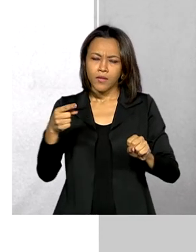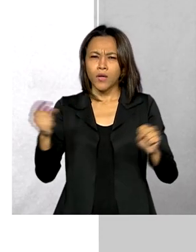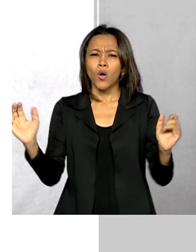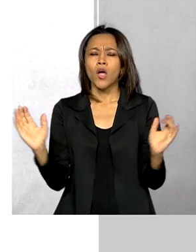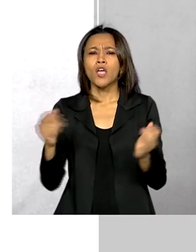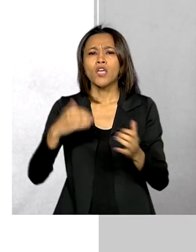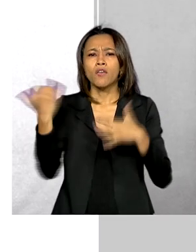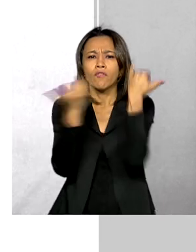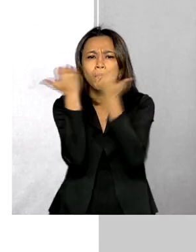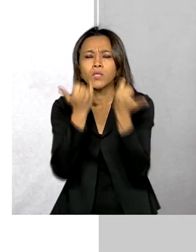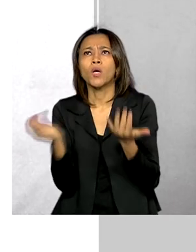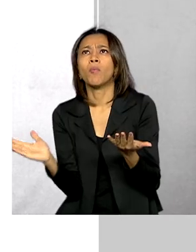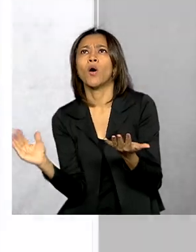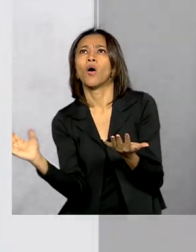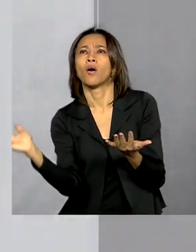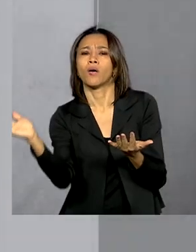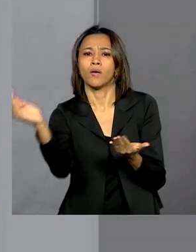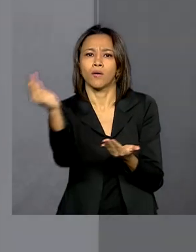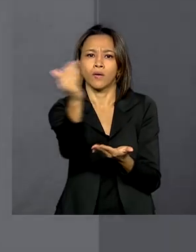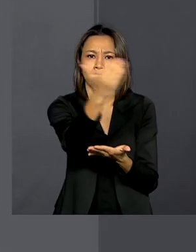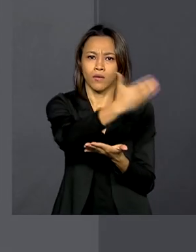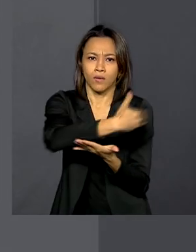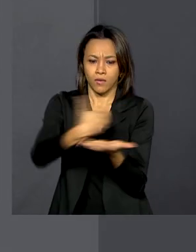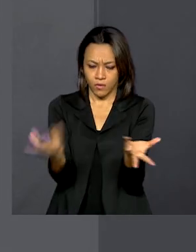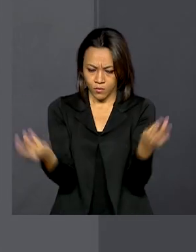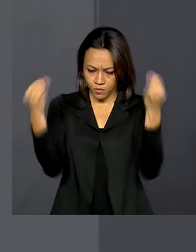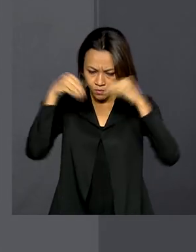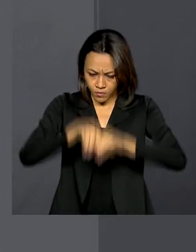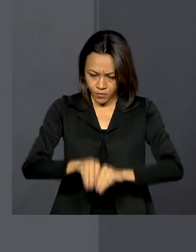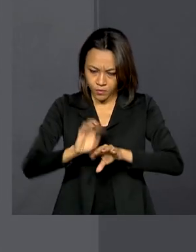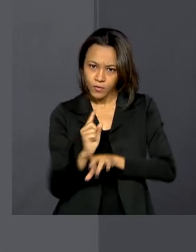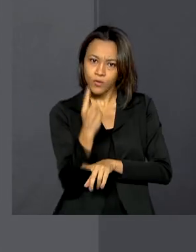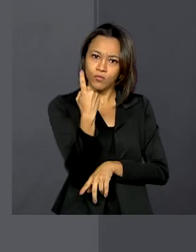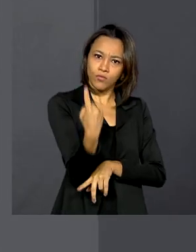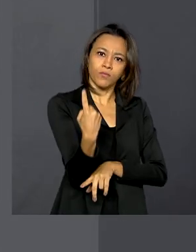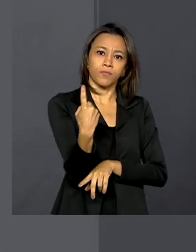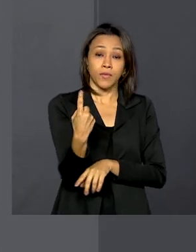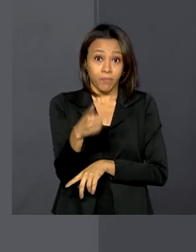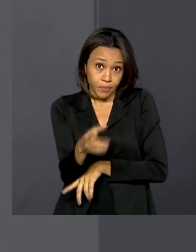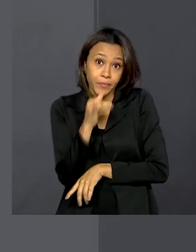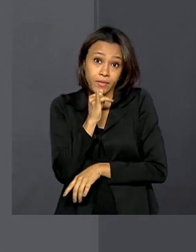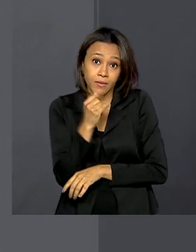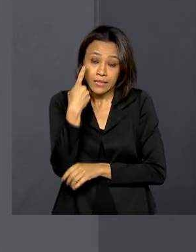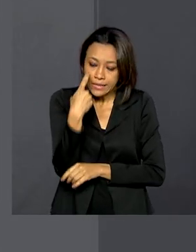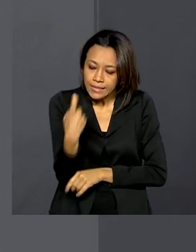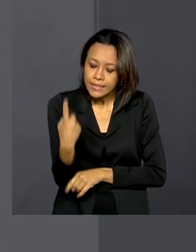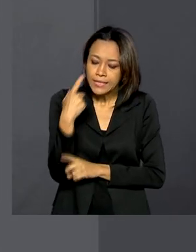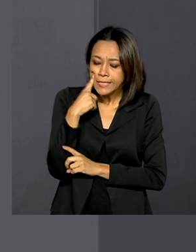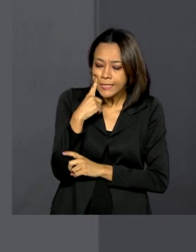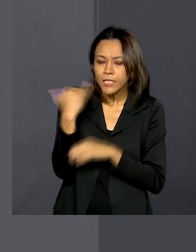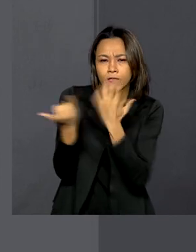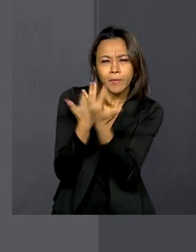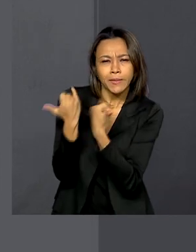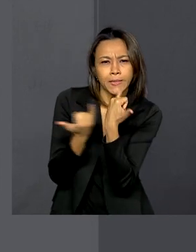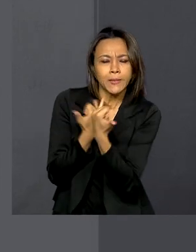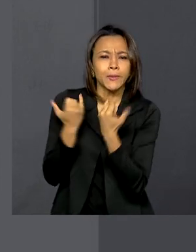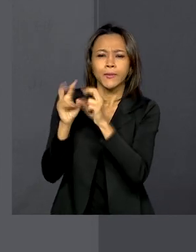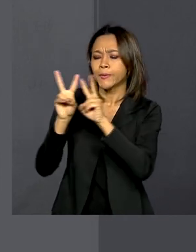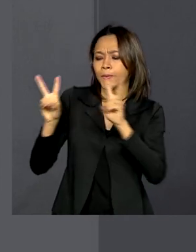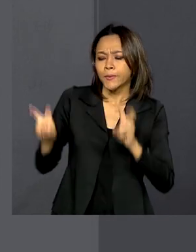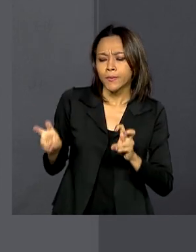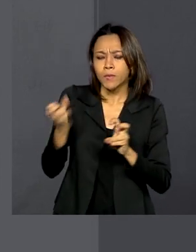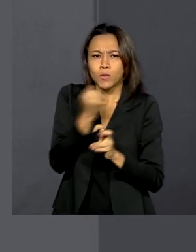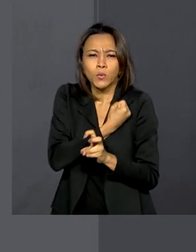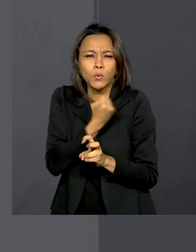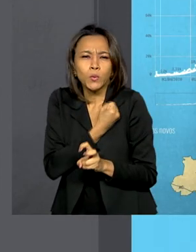informações sobre a Covid-19 no Brasil. Por exemplo, se o interesse for buscar dados sobre número de